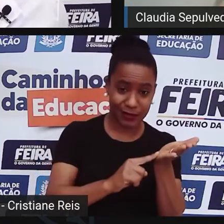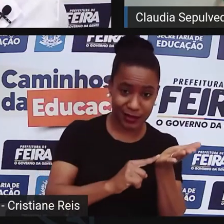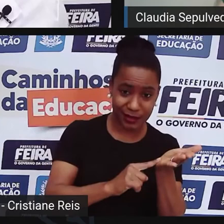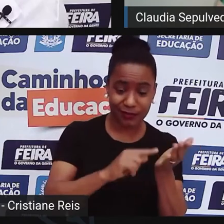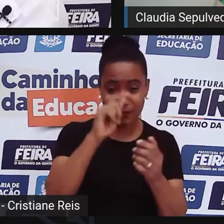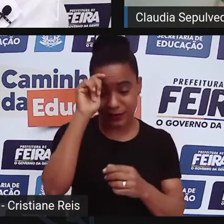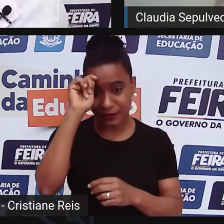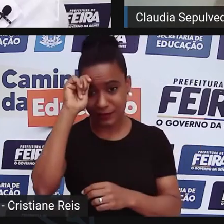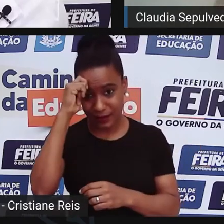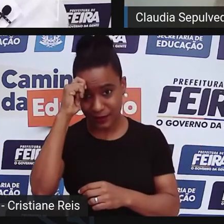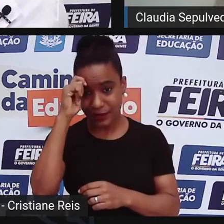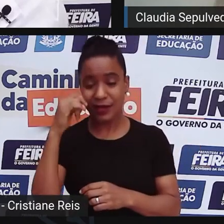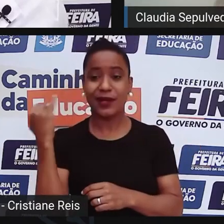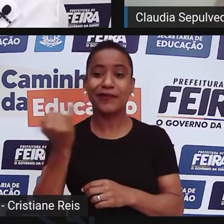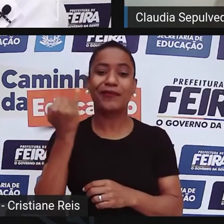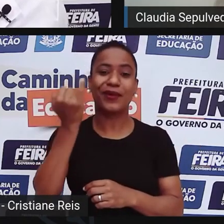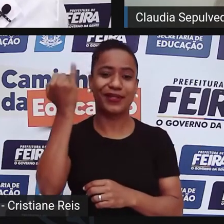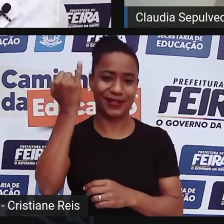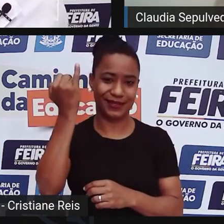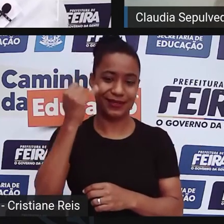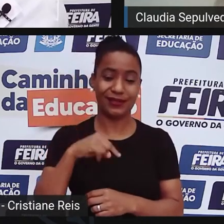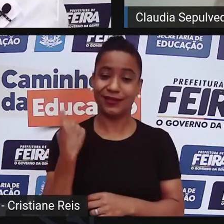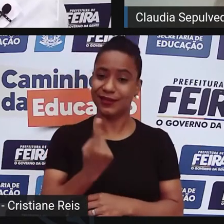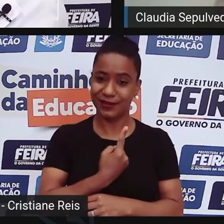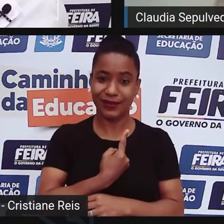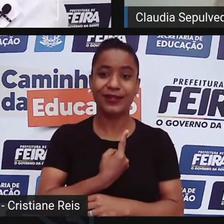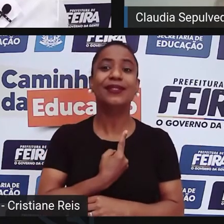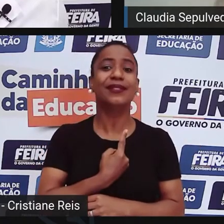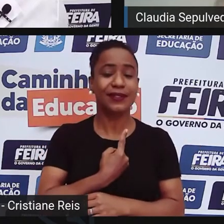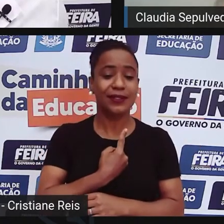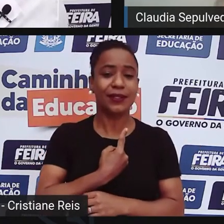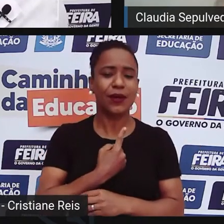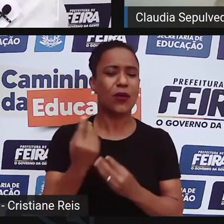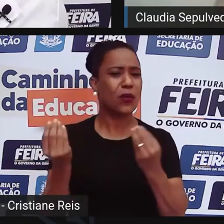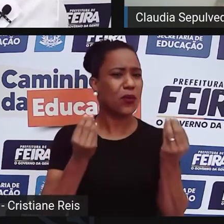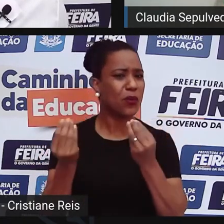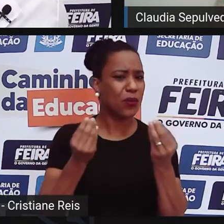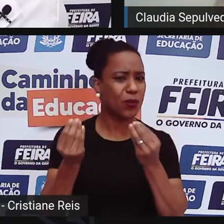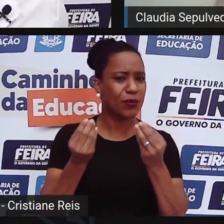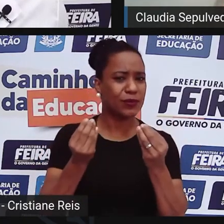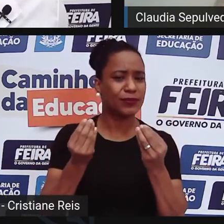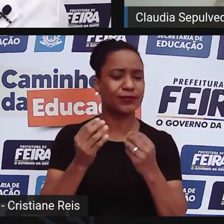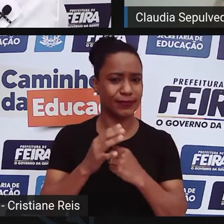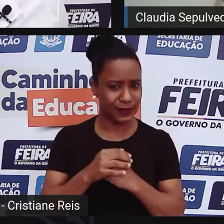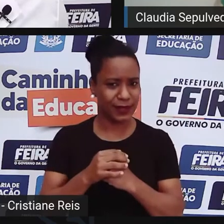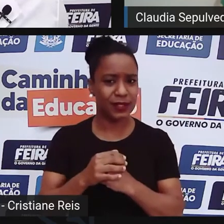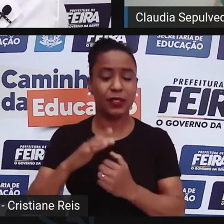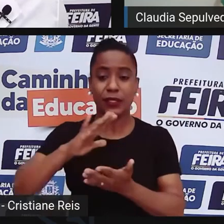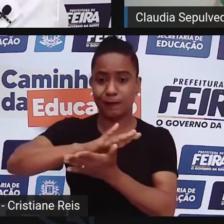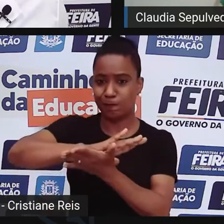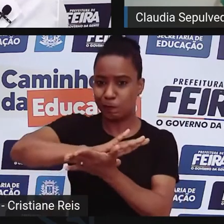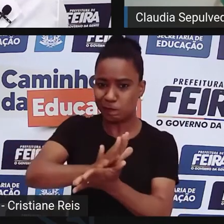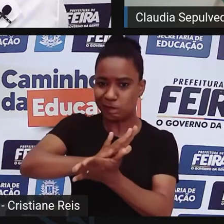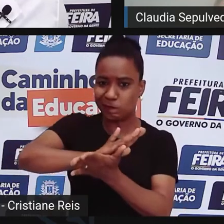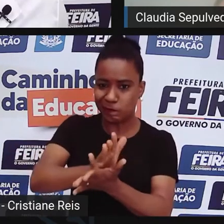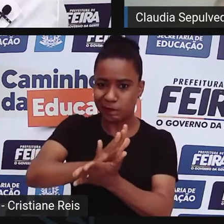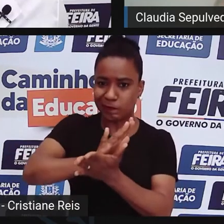é importante que a gente nos entenda nessa dinâmica de opressão, é importante que nós, brancos,